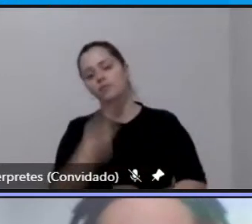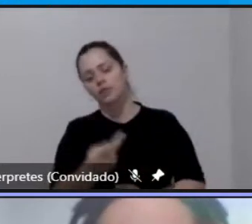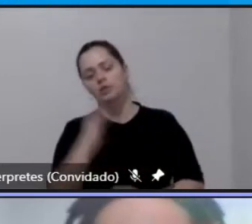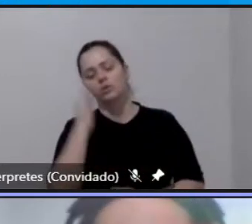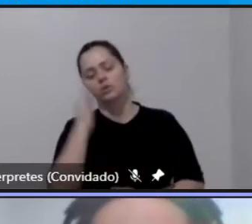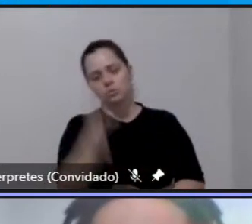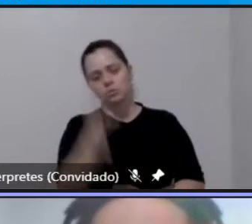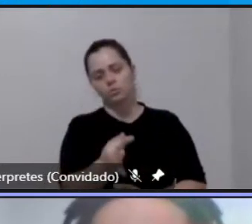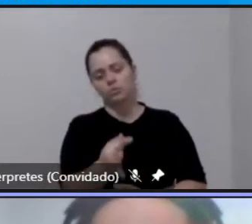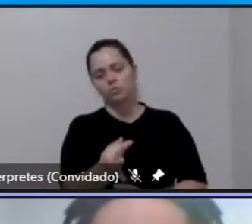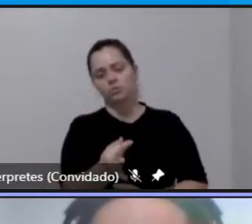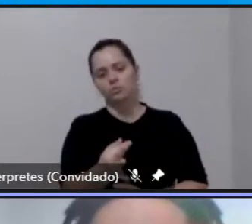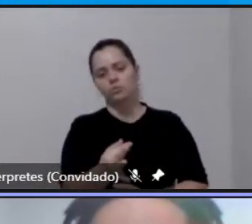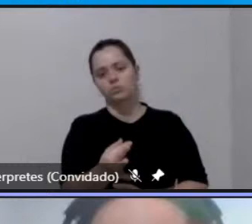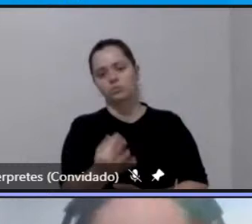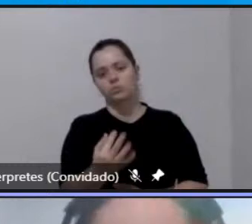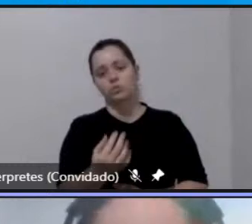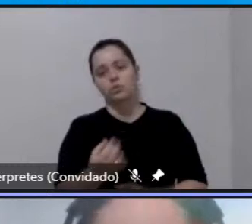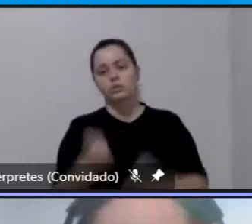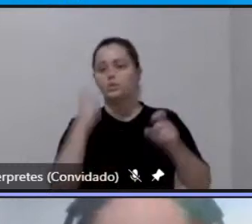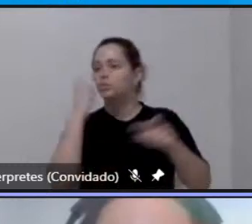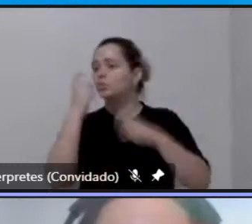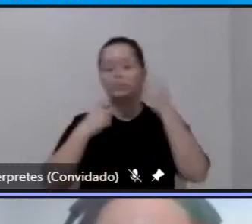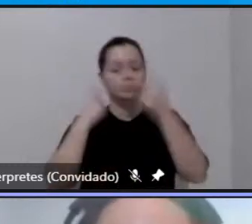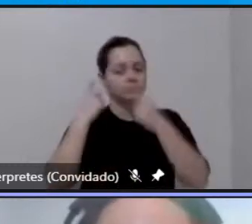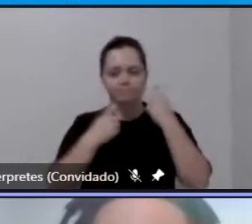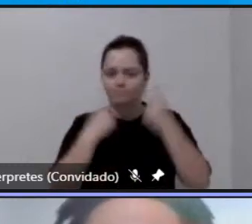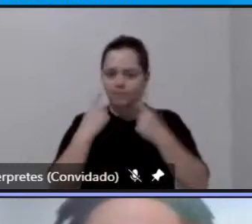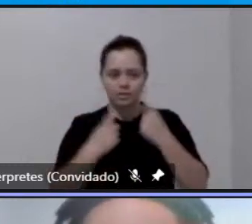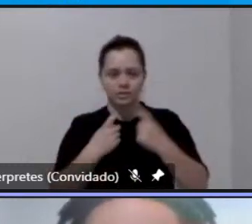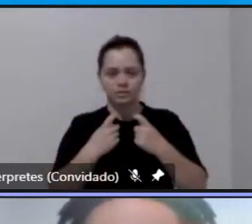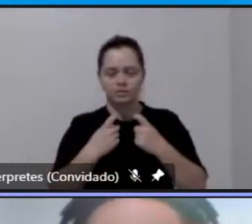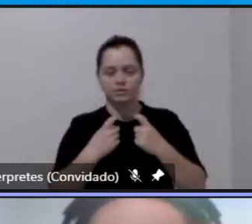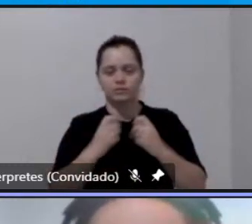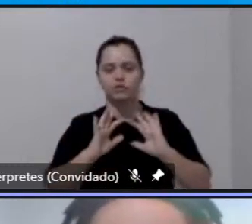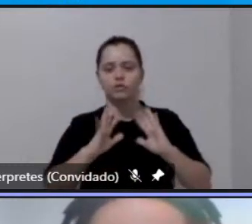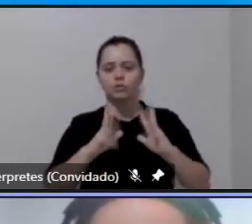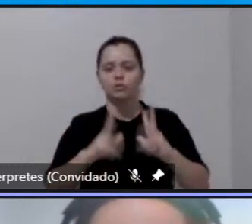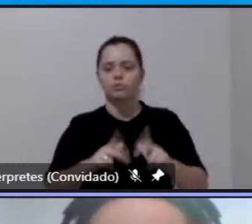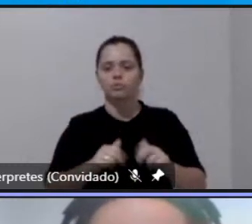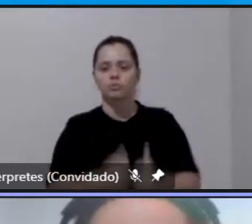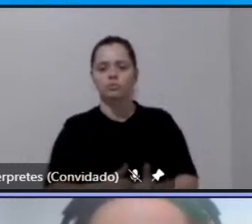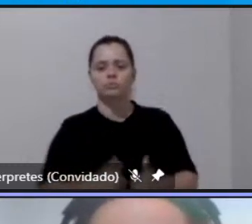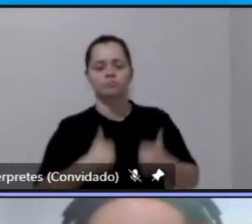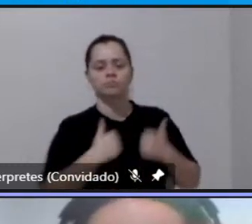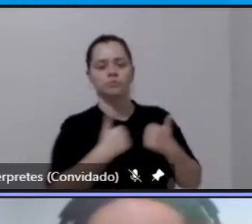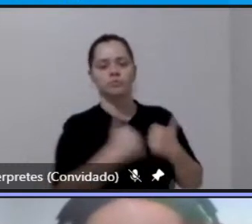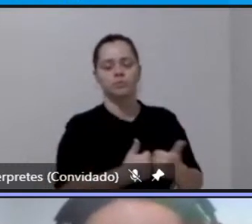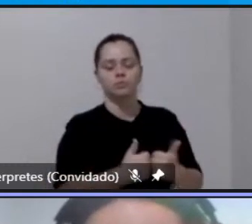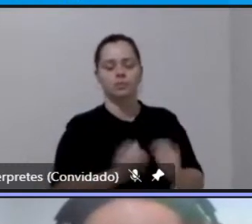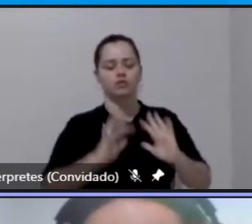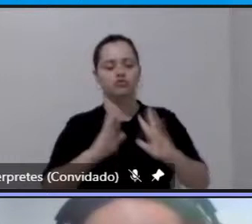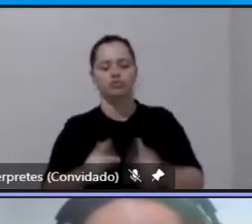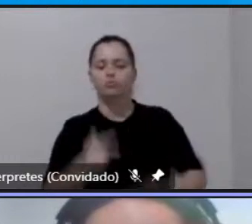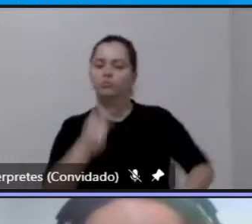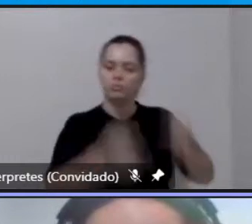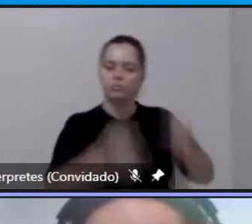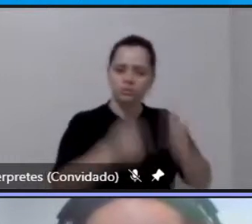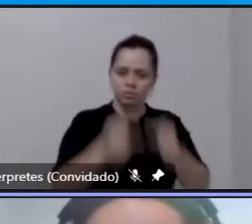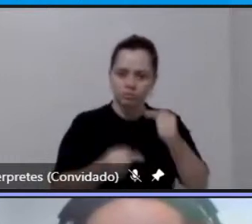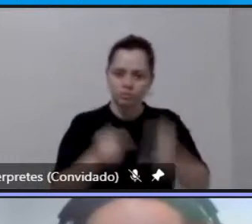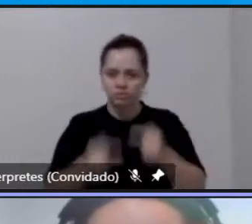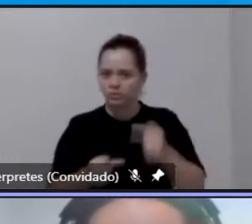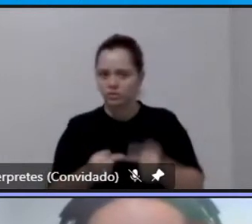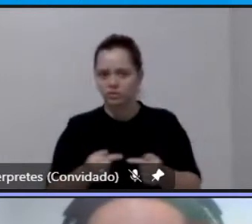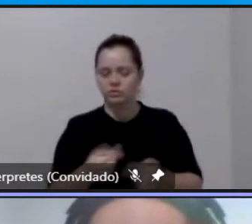é expressiva o empenho também nessas políticas não